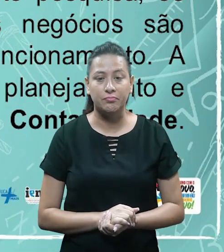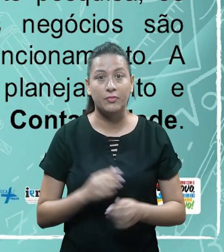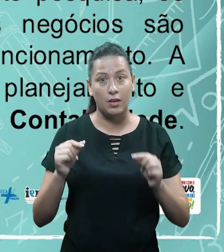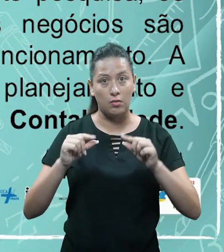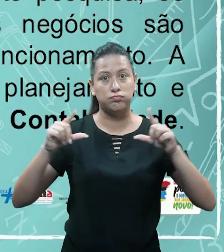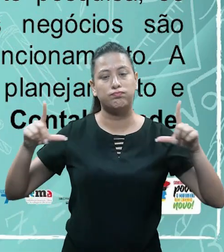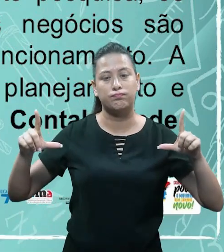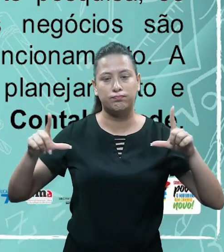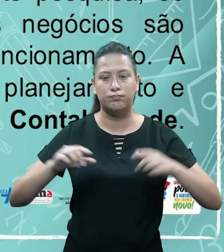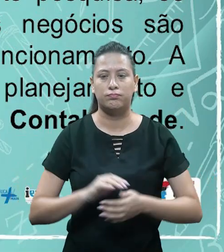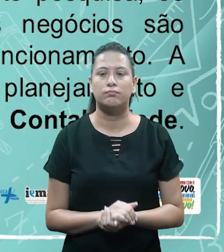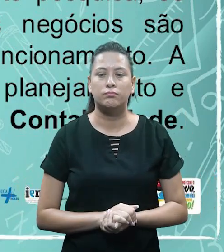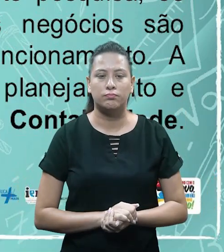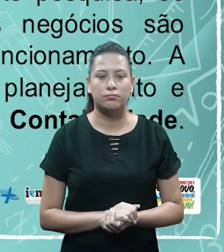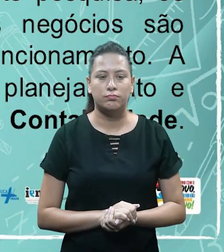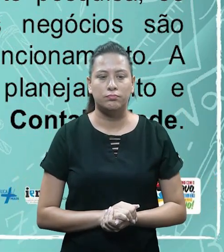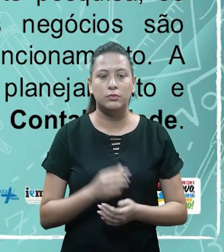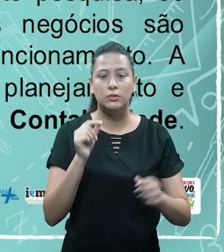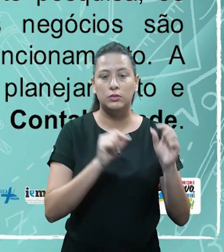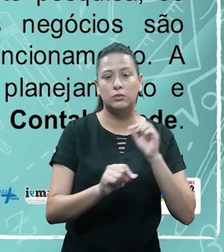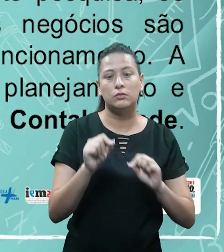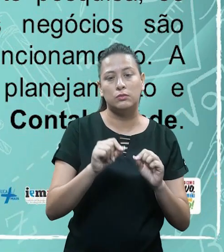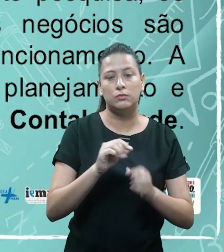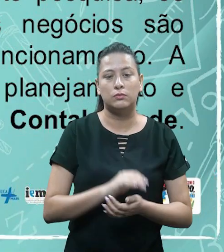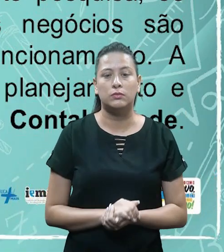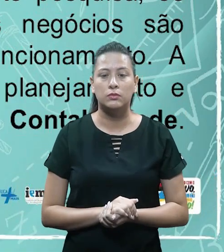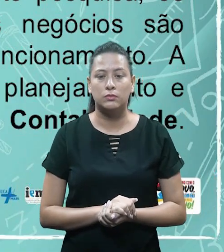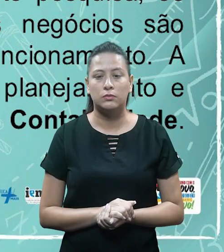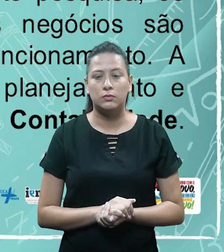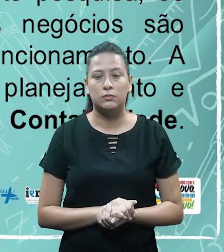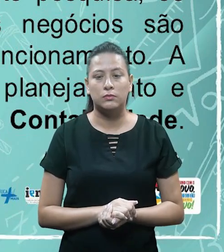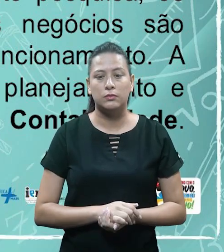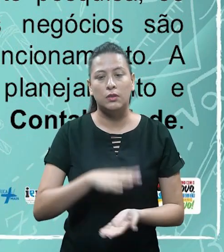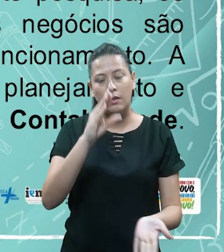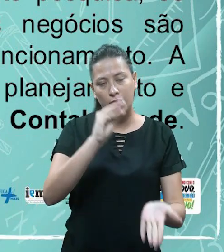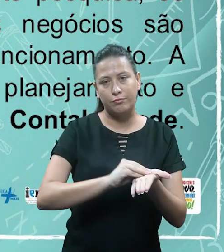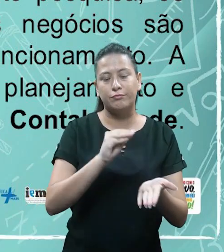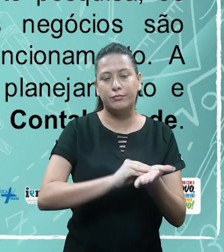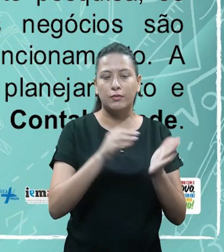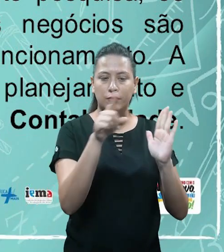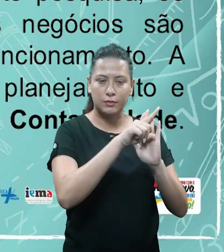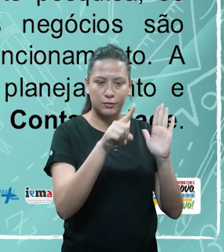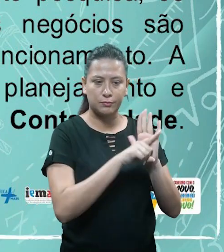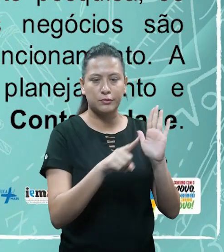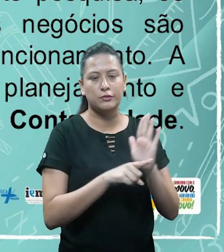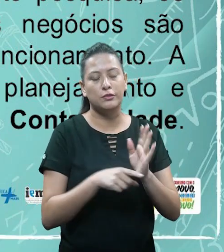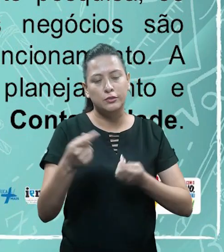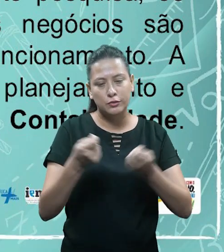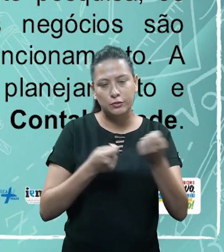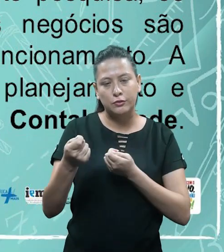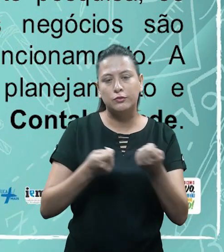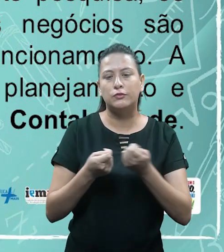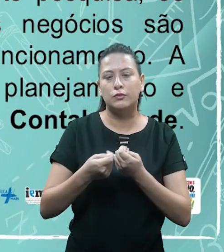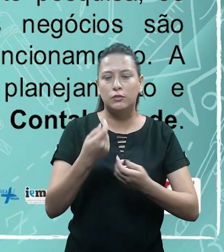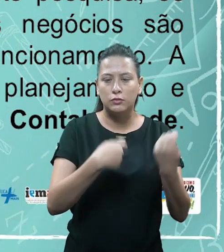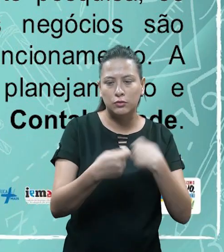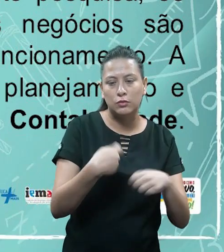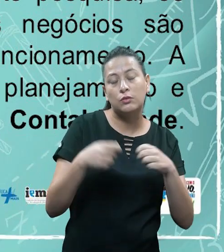seja, desse fechamento, é a falta de planejamento e controle dos negócios. Então, em suma, é a falta de